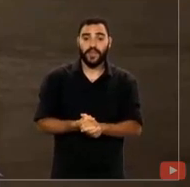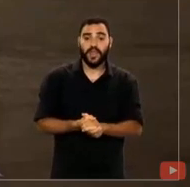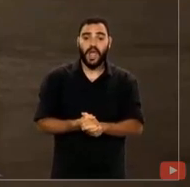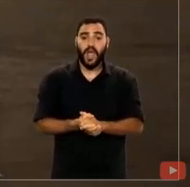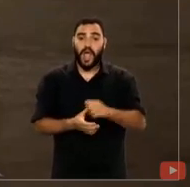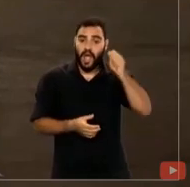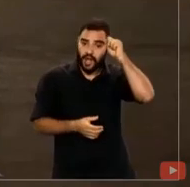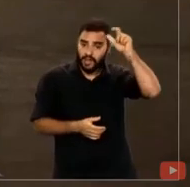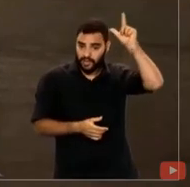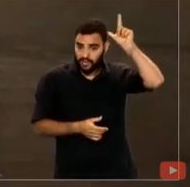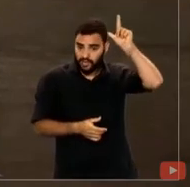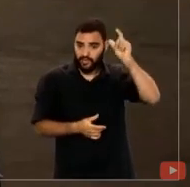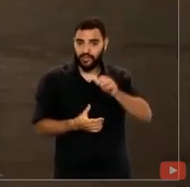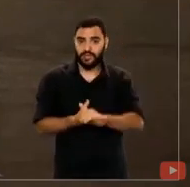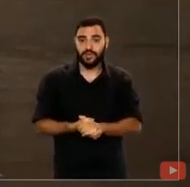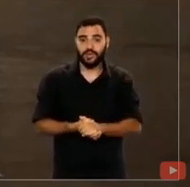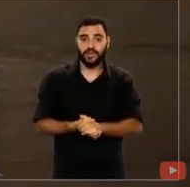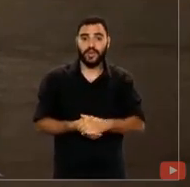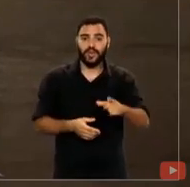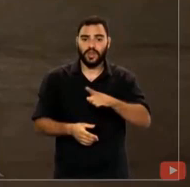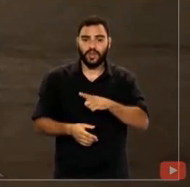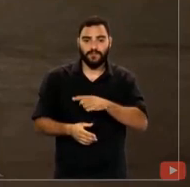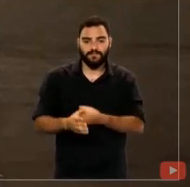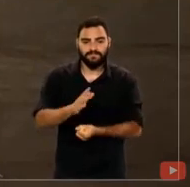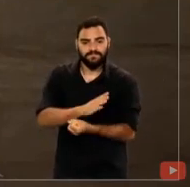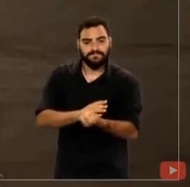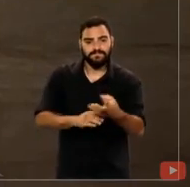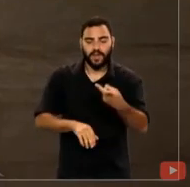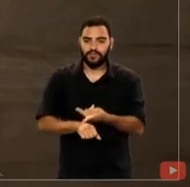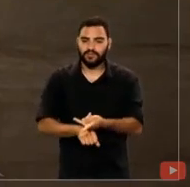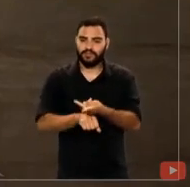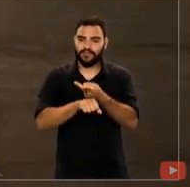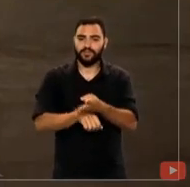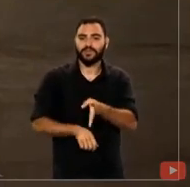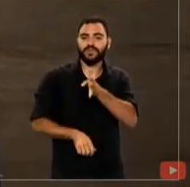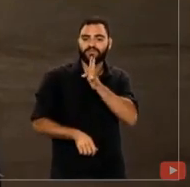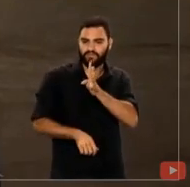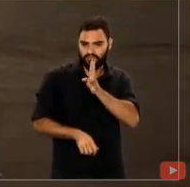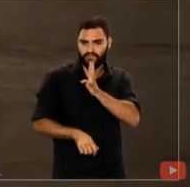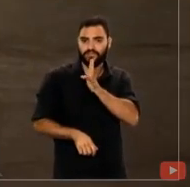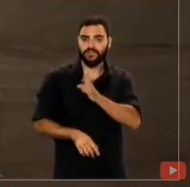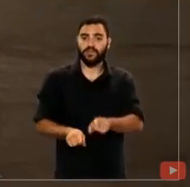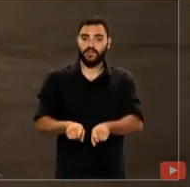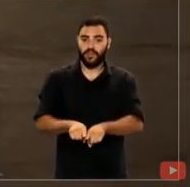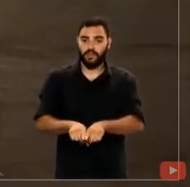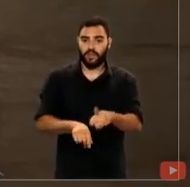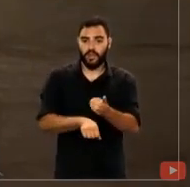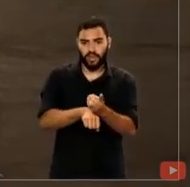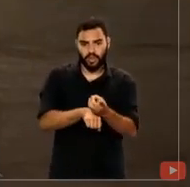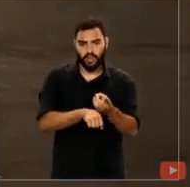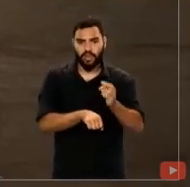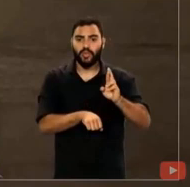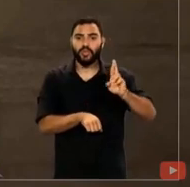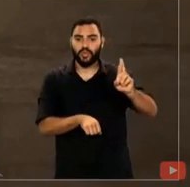é autor de inúmeros títulos consagrados de direito constitucional, doutor e livre docente